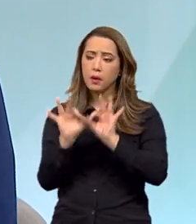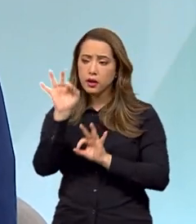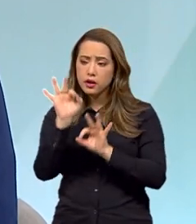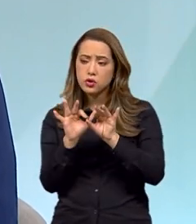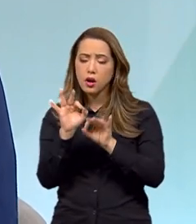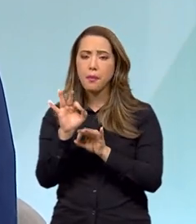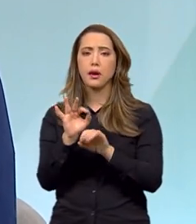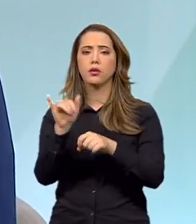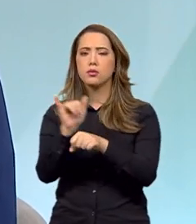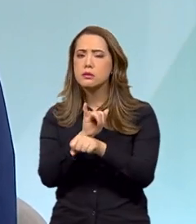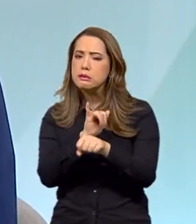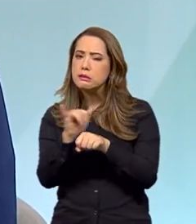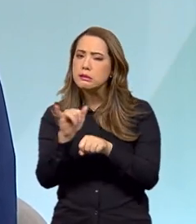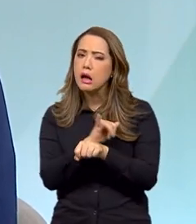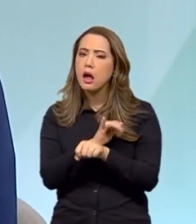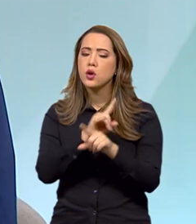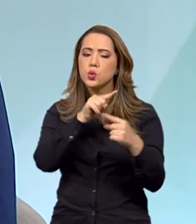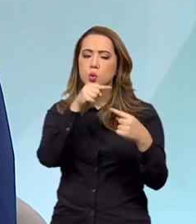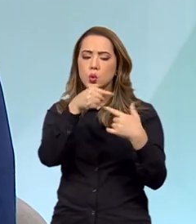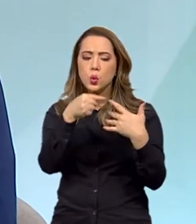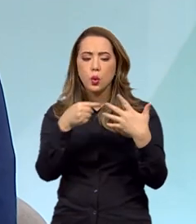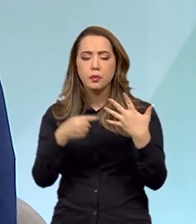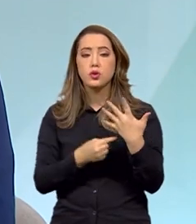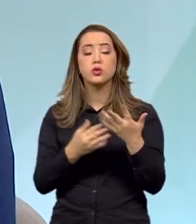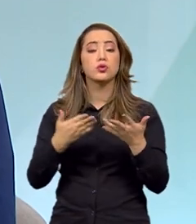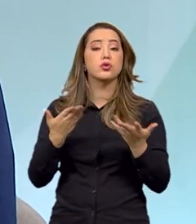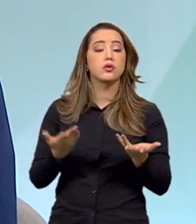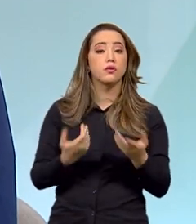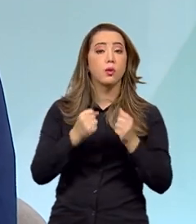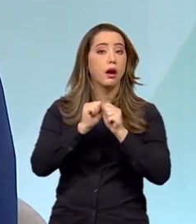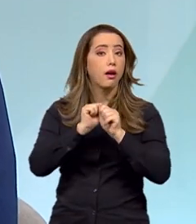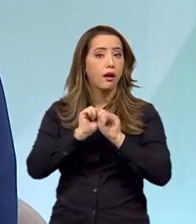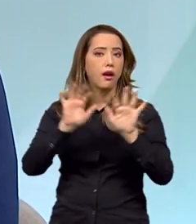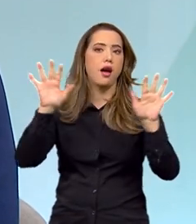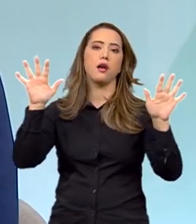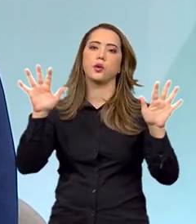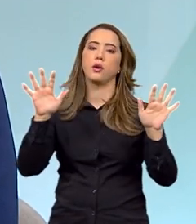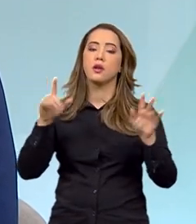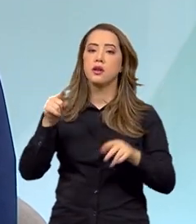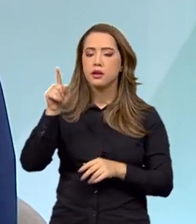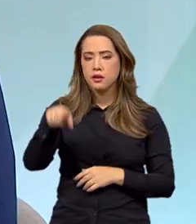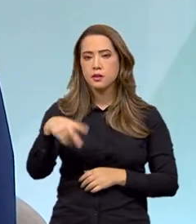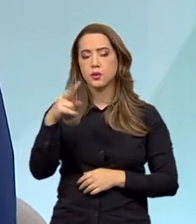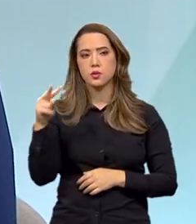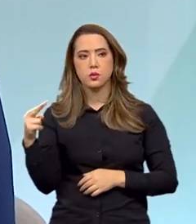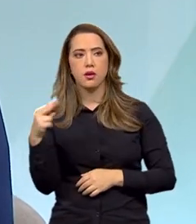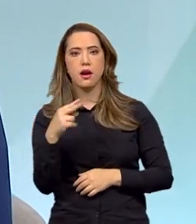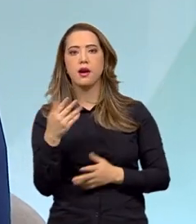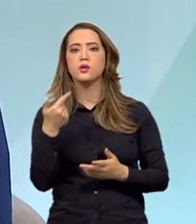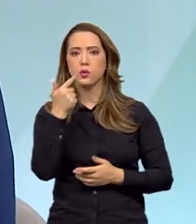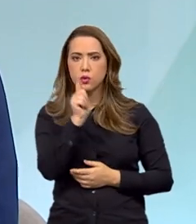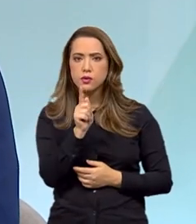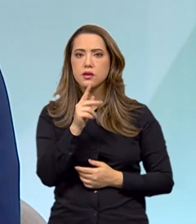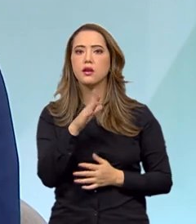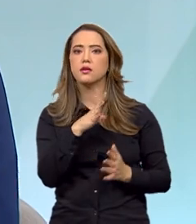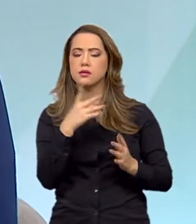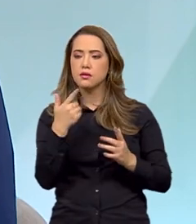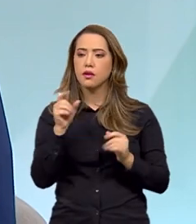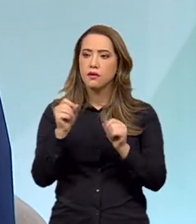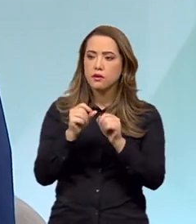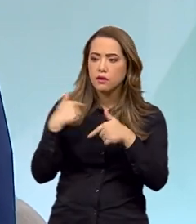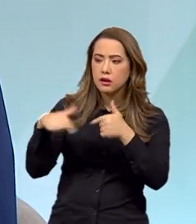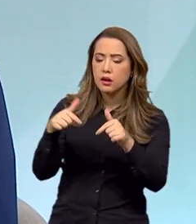sistematizado, com objetivos, com metas claras, que fizesse esse enfrentamento. Nós tínhamos um plano antigo